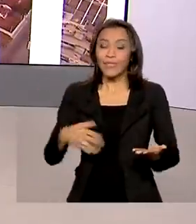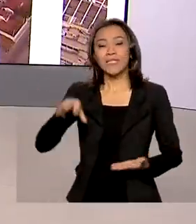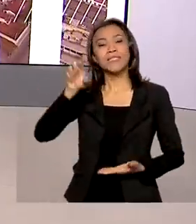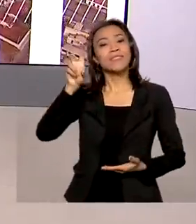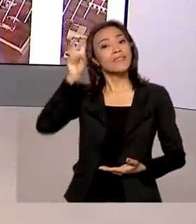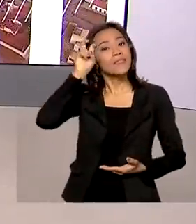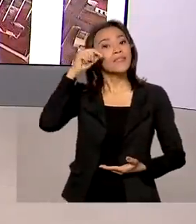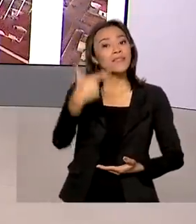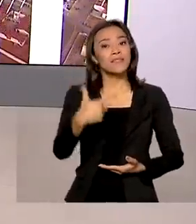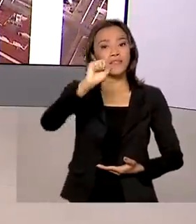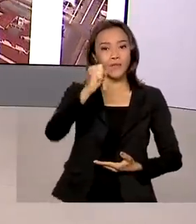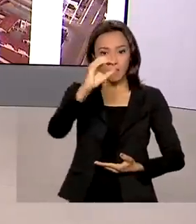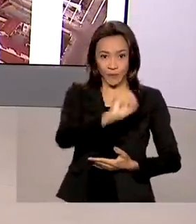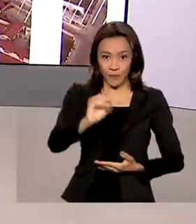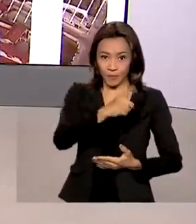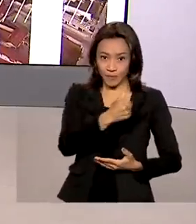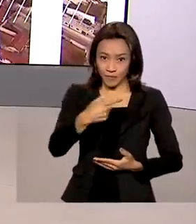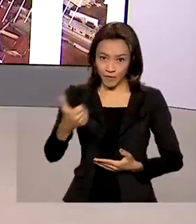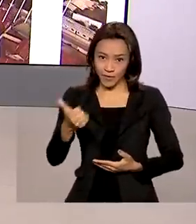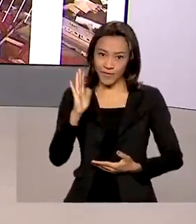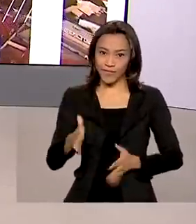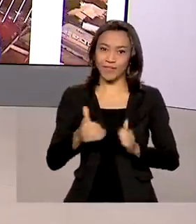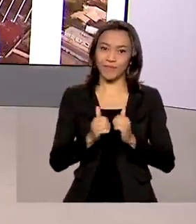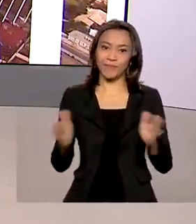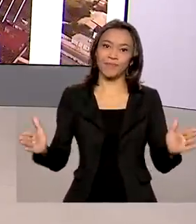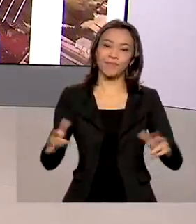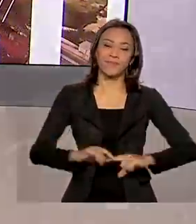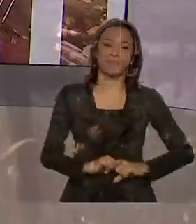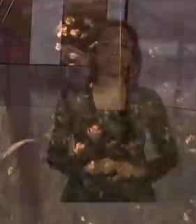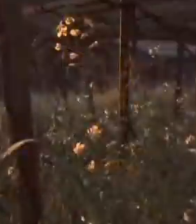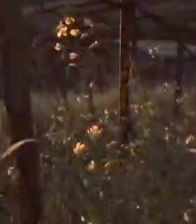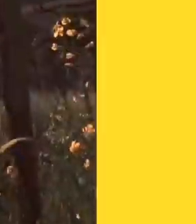-feira, 28 de outubro de 2021, está começando.